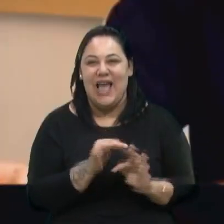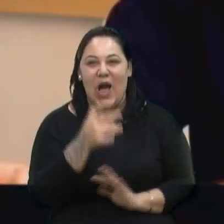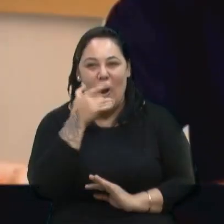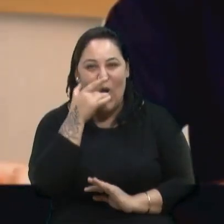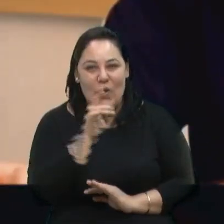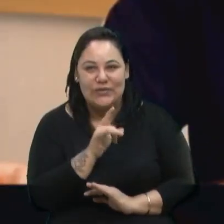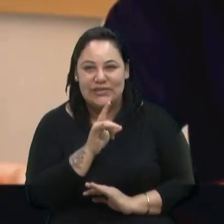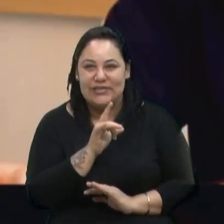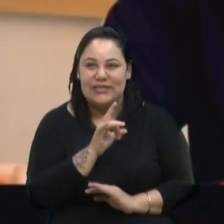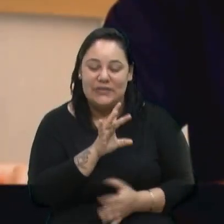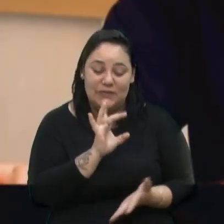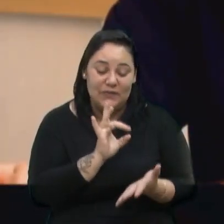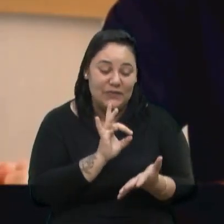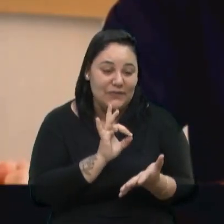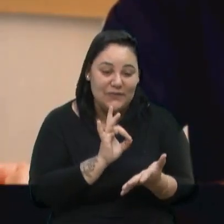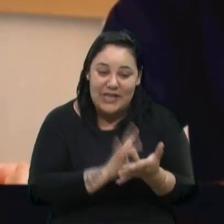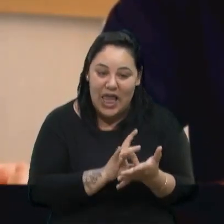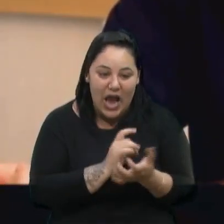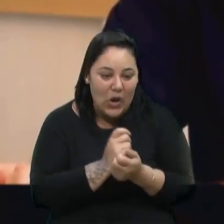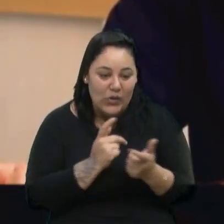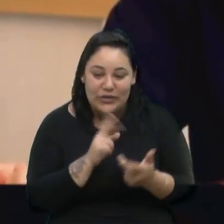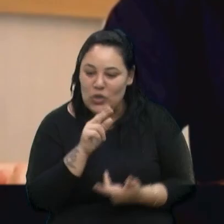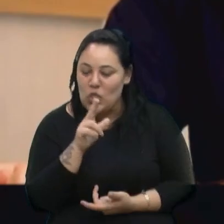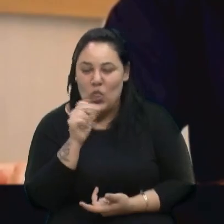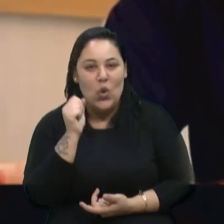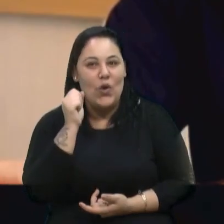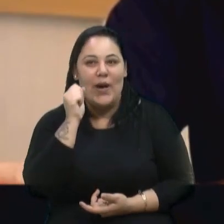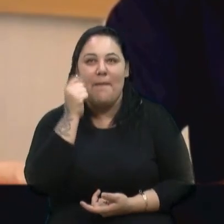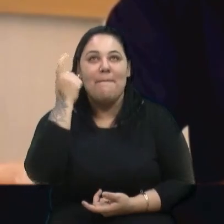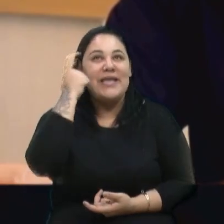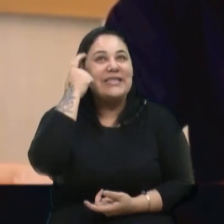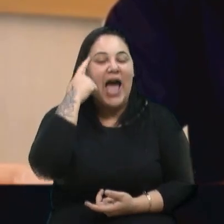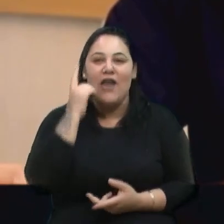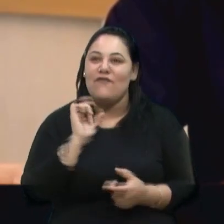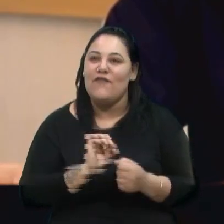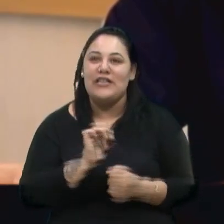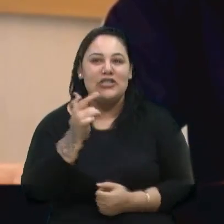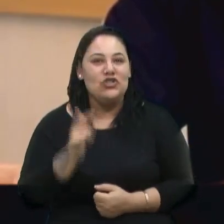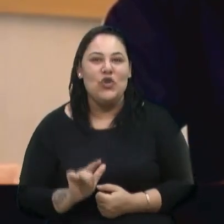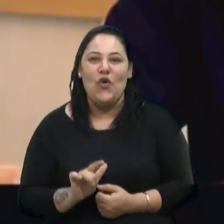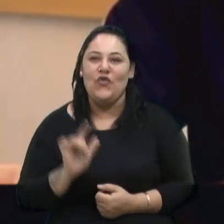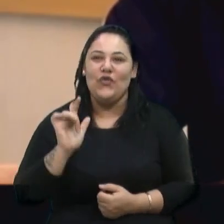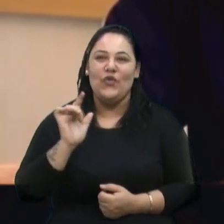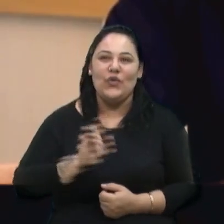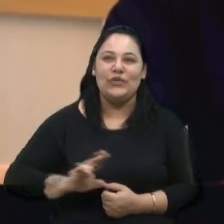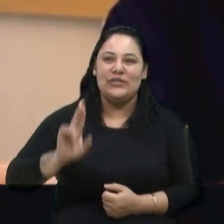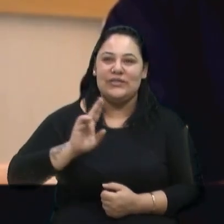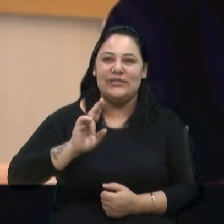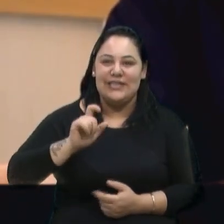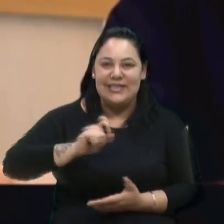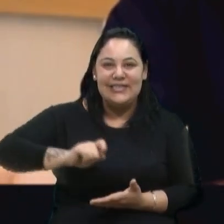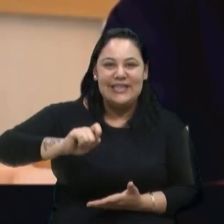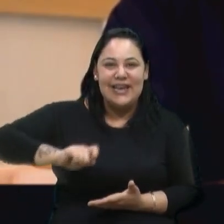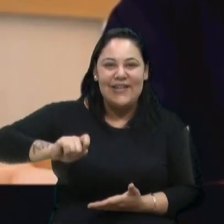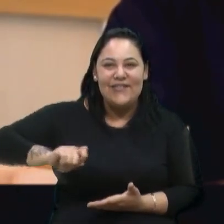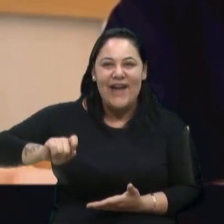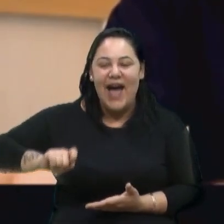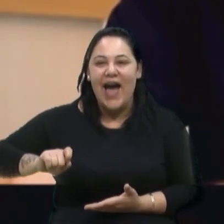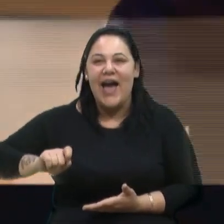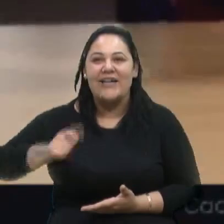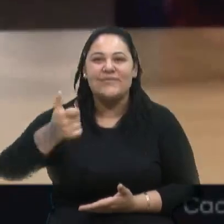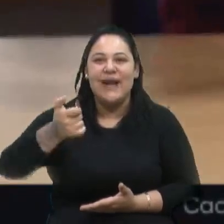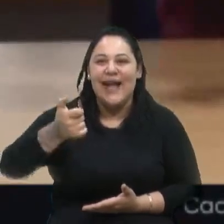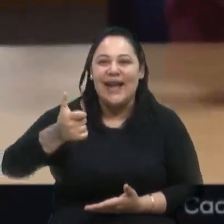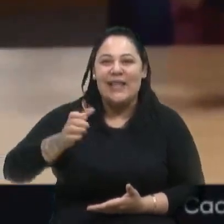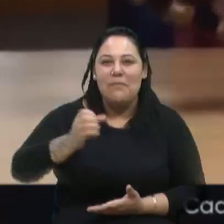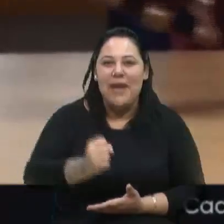realizar ações que eles jamais sonharam que poderiam novamente realizar, escrever, segurar uma caneca,